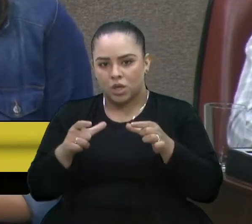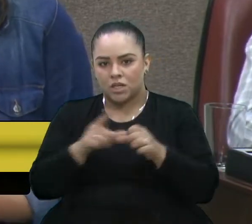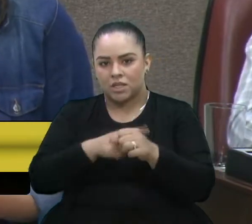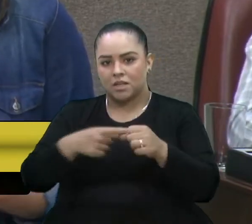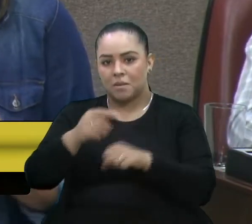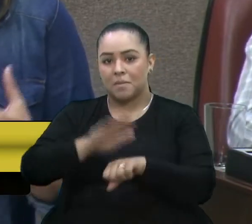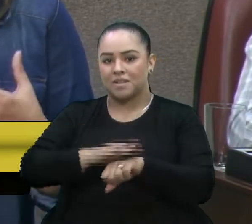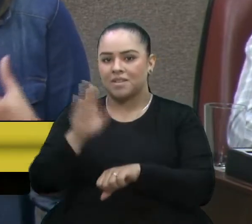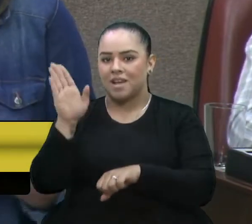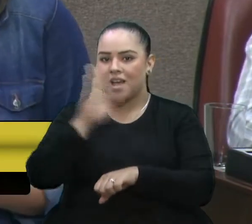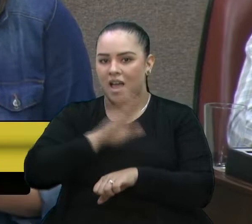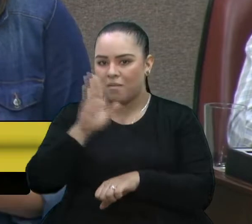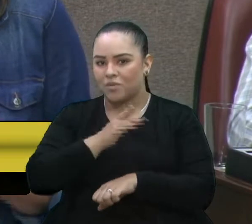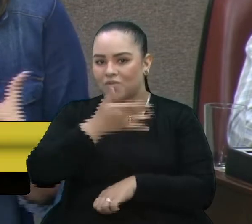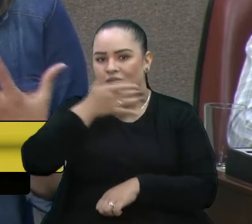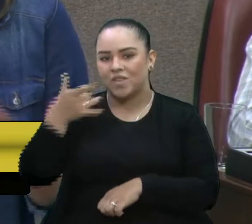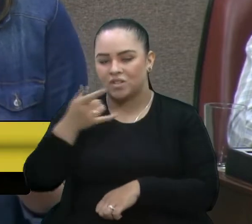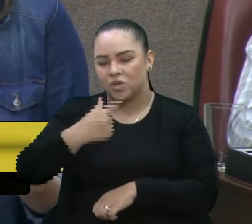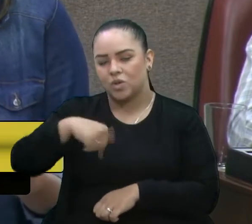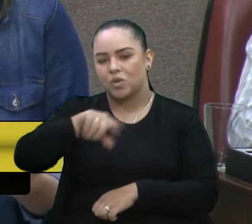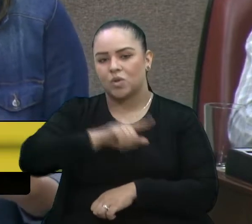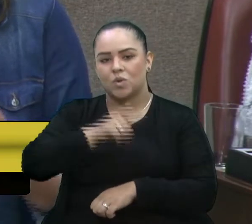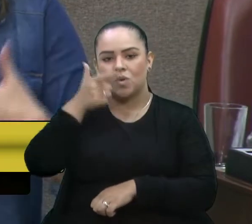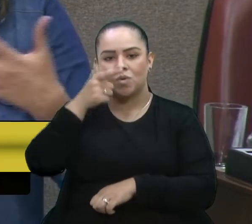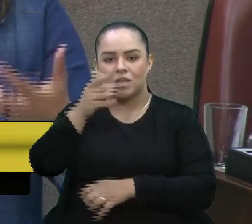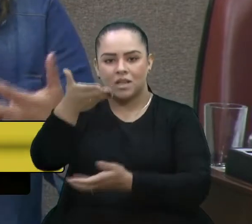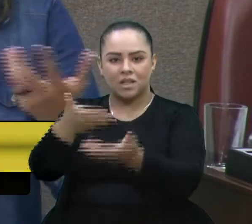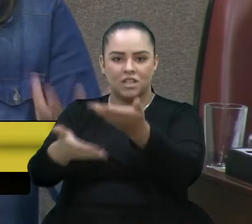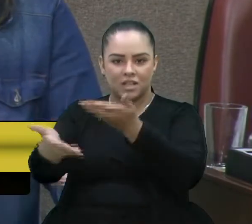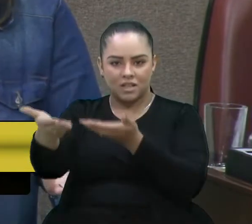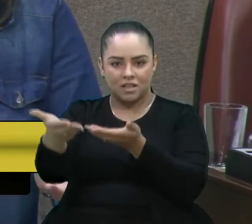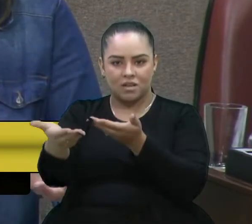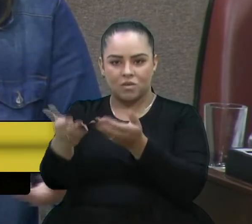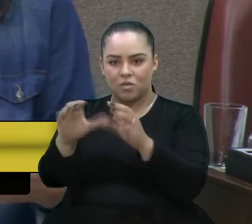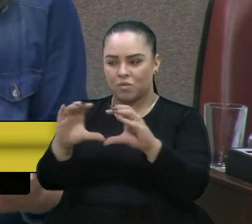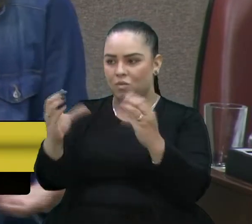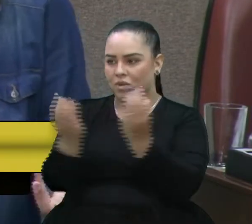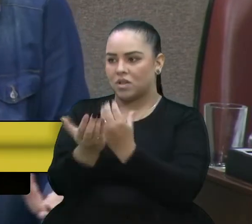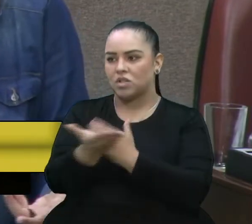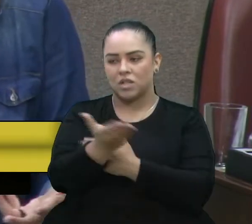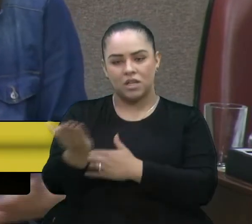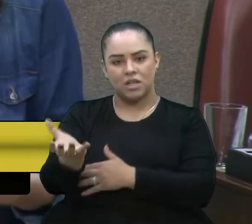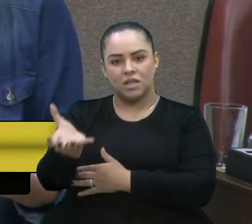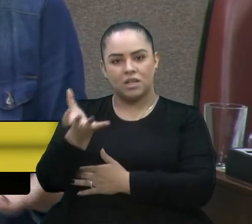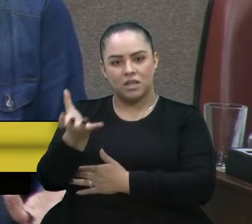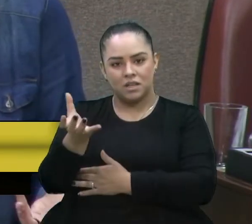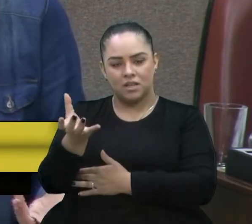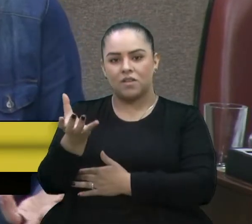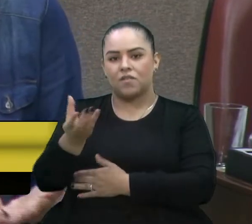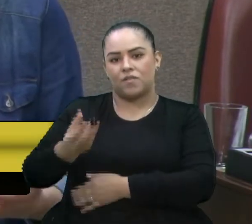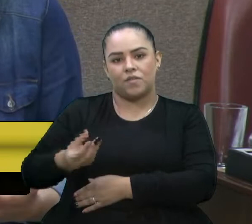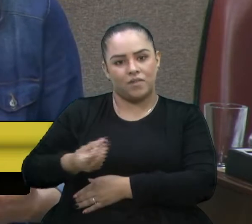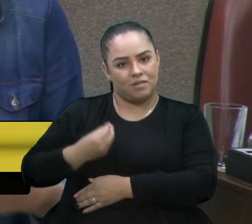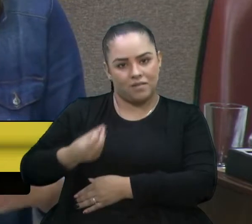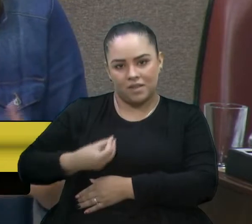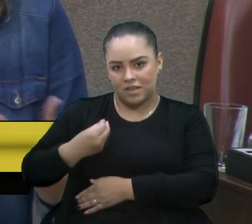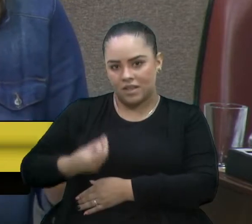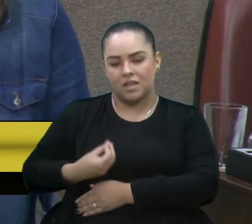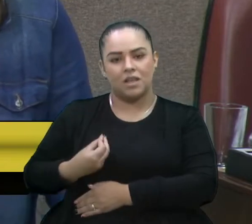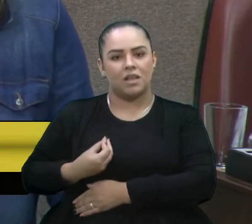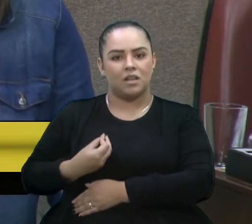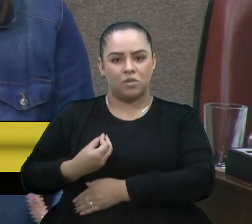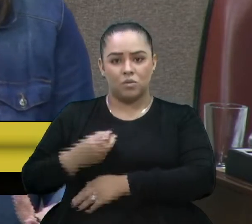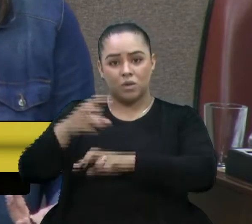eficiente, e a gente ainda atende uma necessidade de uma comunidade que quer viver no interior, quer viver com